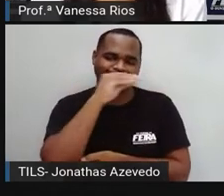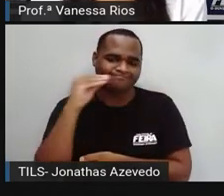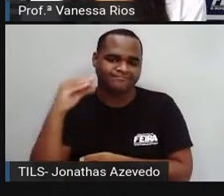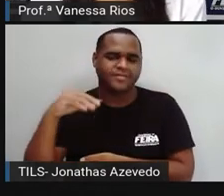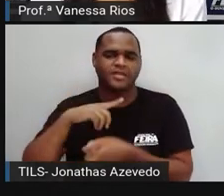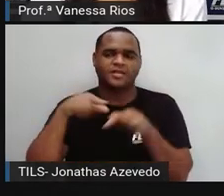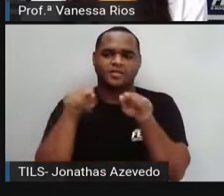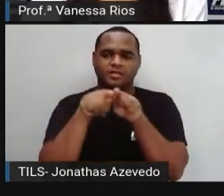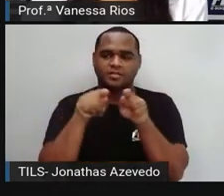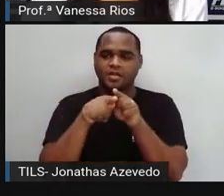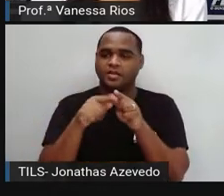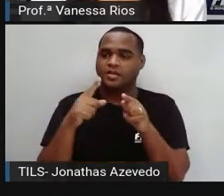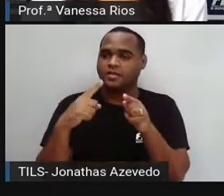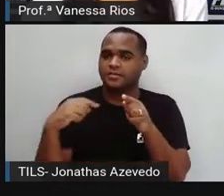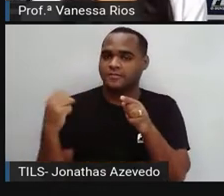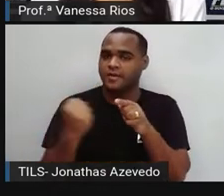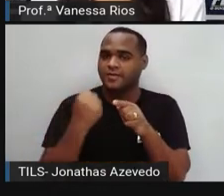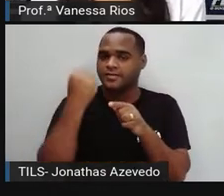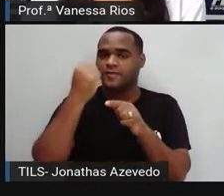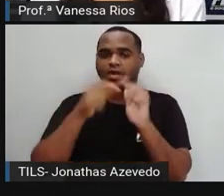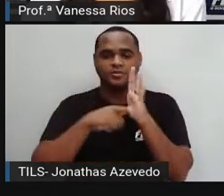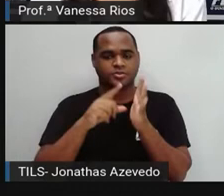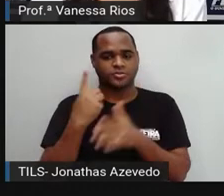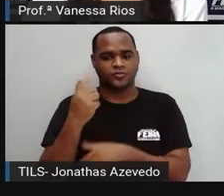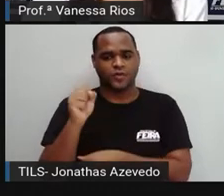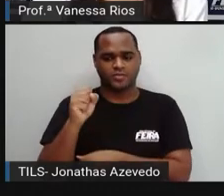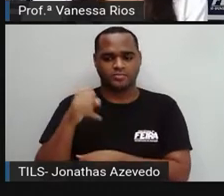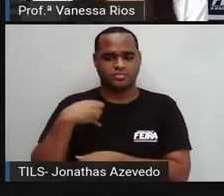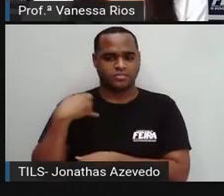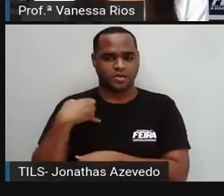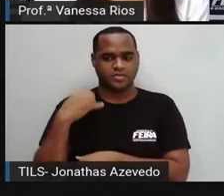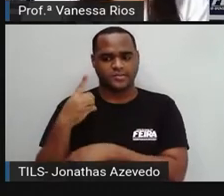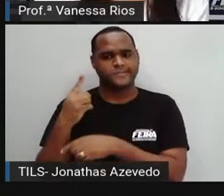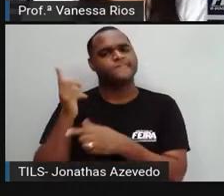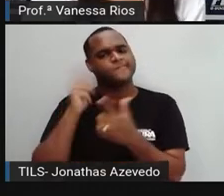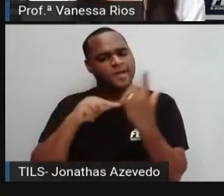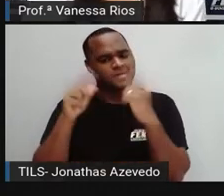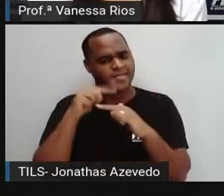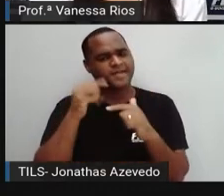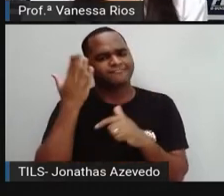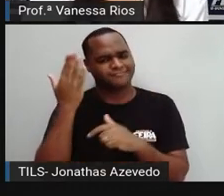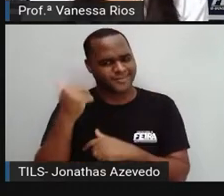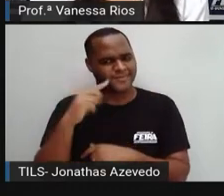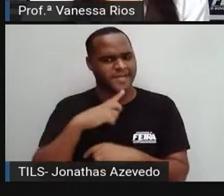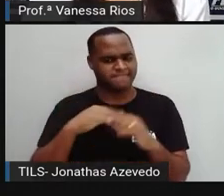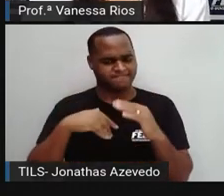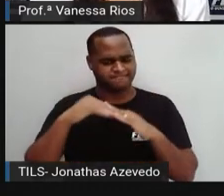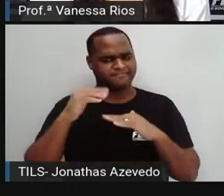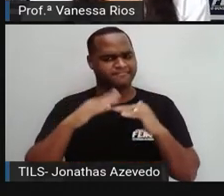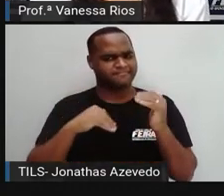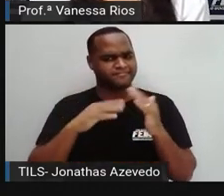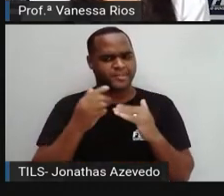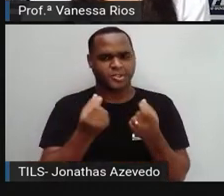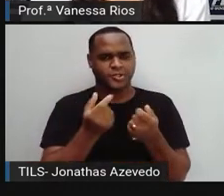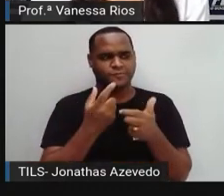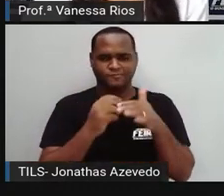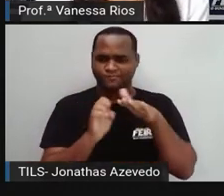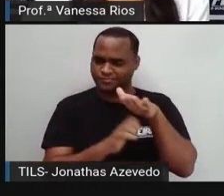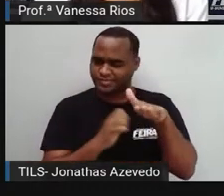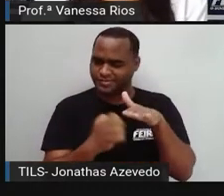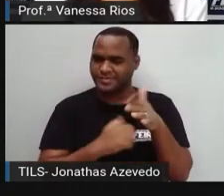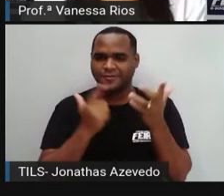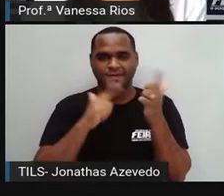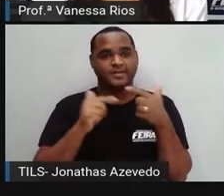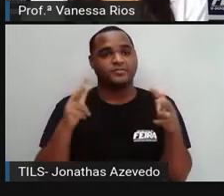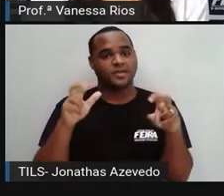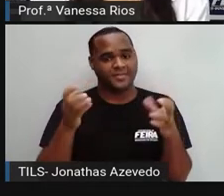estão faturando alto antes mesmo de fazer 18 anos. E aí é por isso que esse tema vem, não